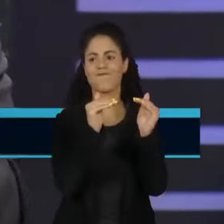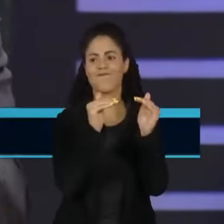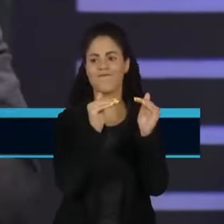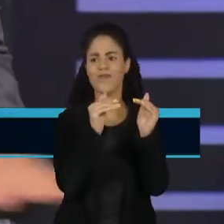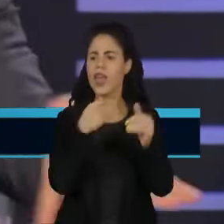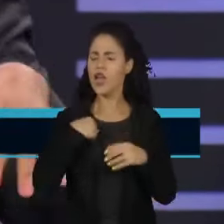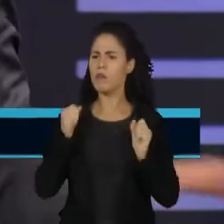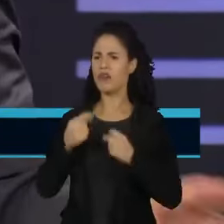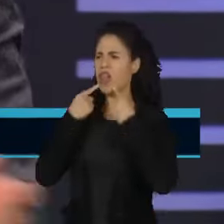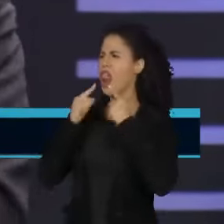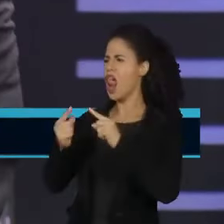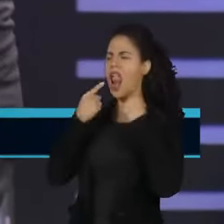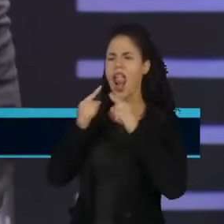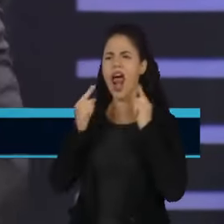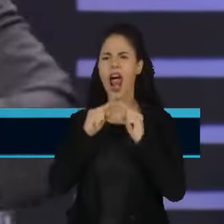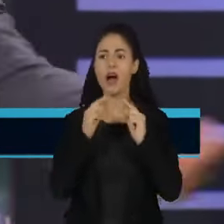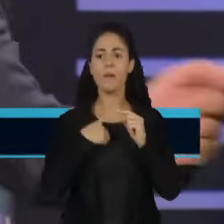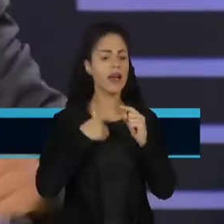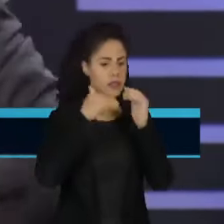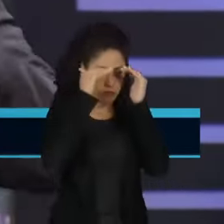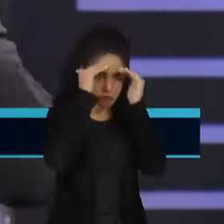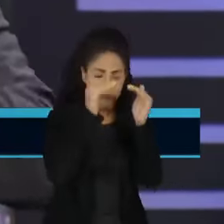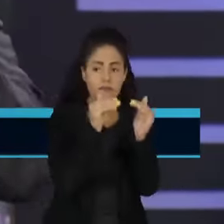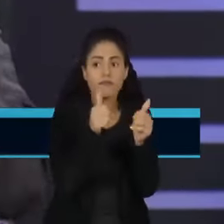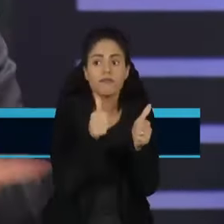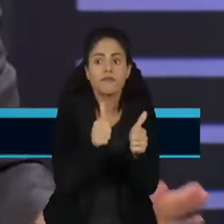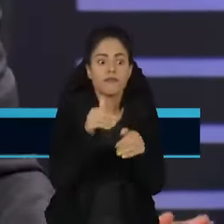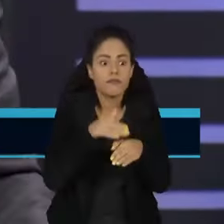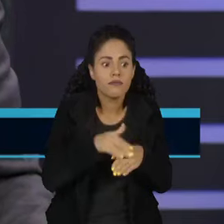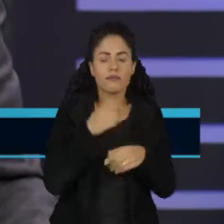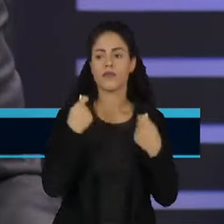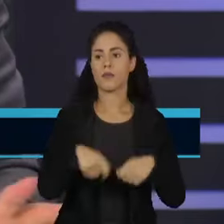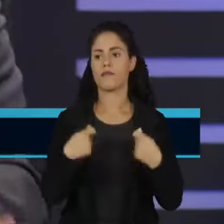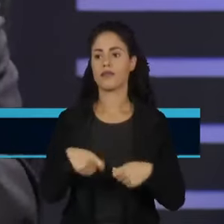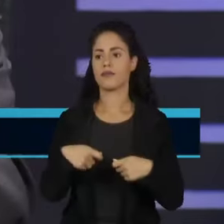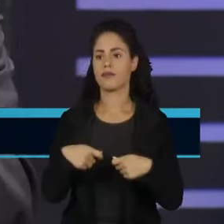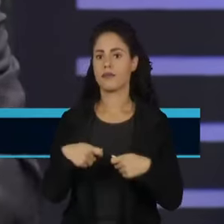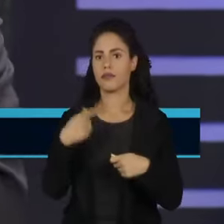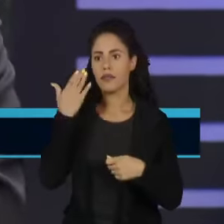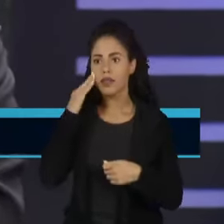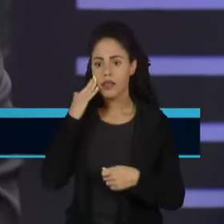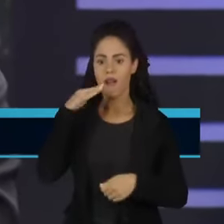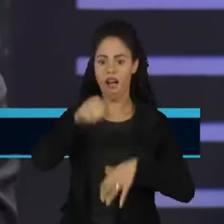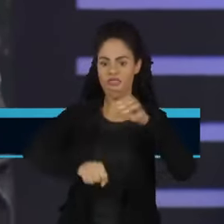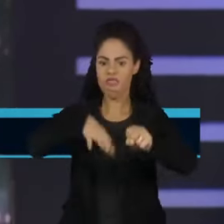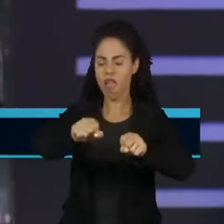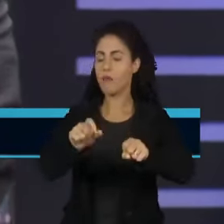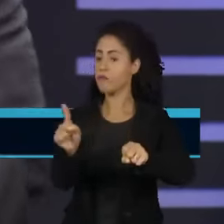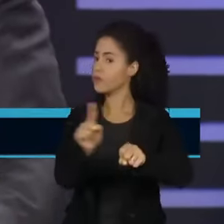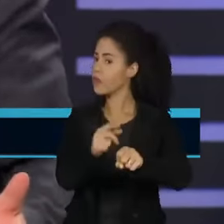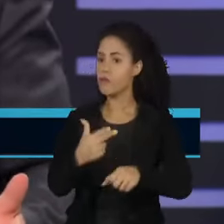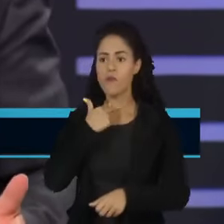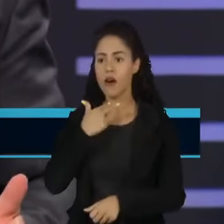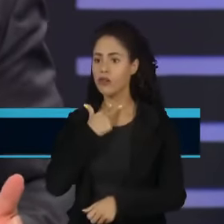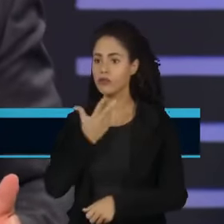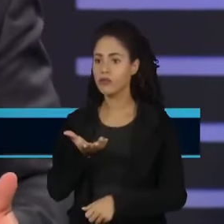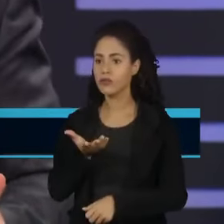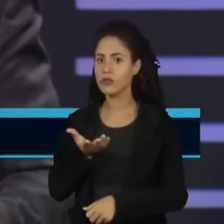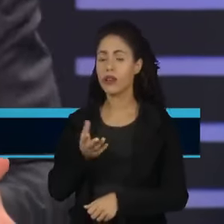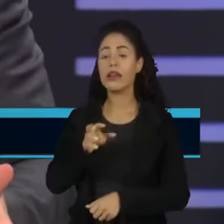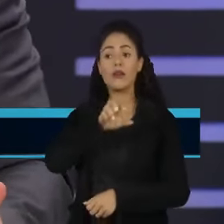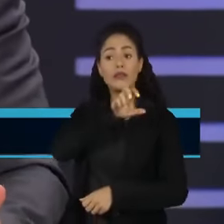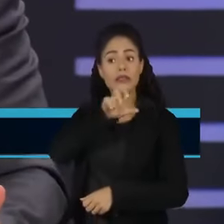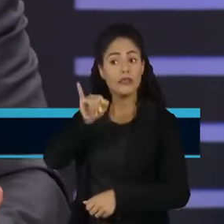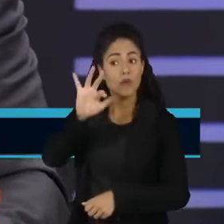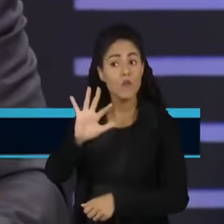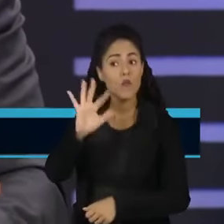pode ser que nem self-service no almoço, eu vou pegar isso, não pego aquilo. Não. Tem que fechar o pacote. Então, a decisão tem que ser cumprida. E aí, o que acontece? Se por